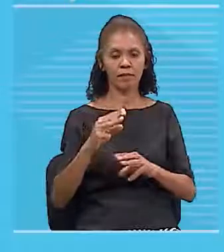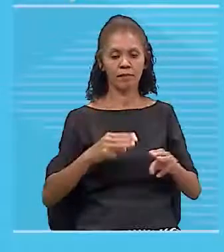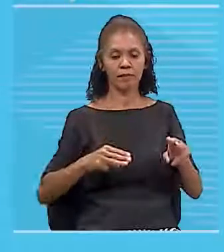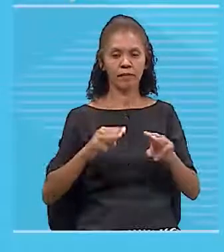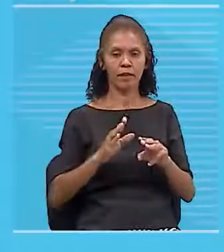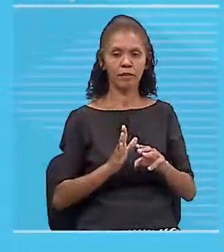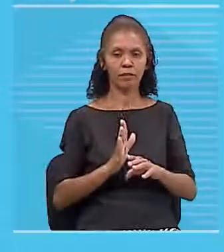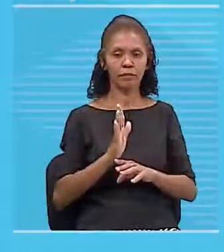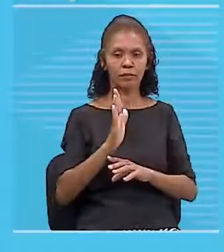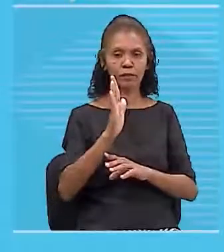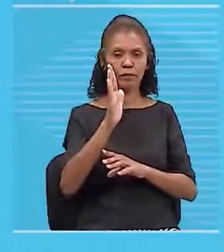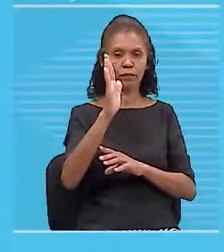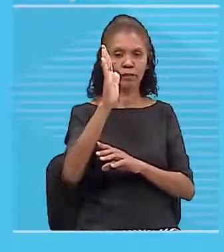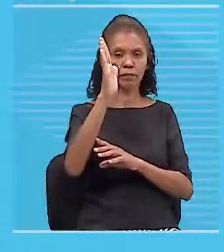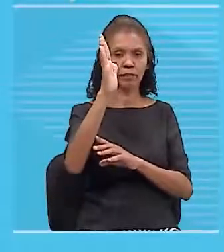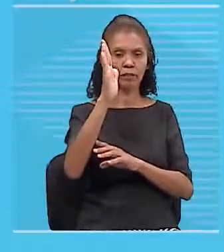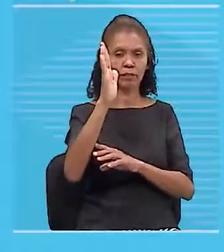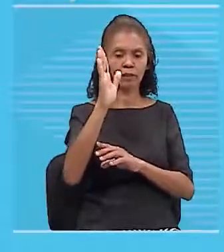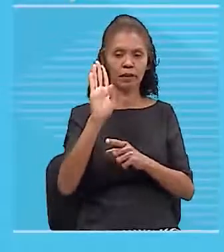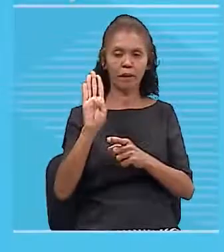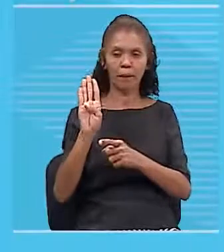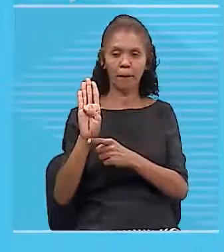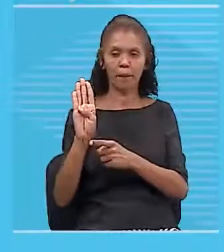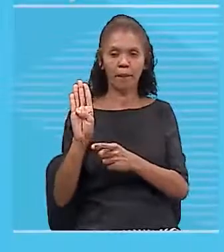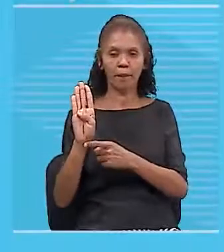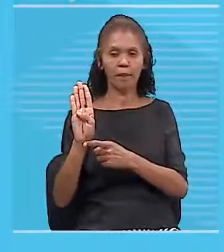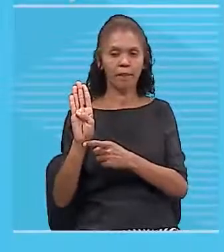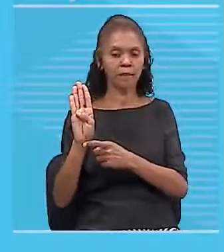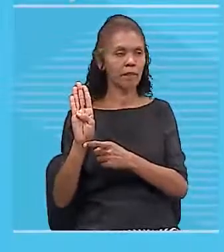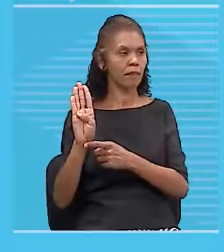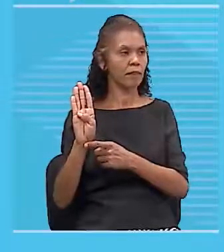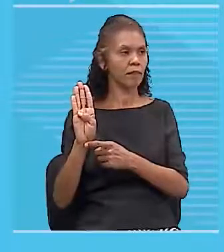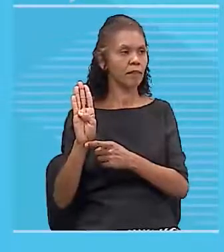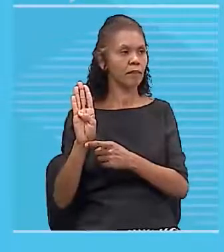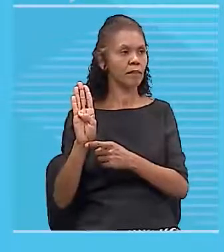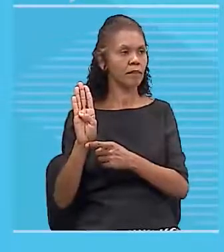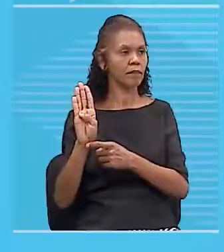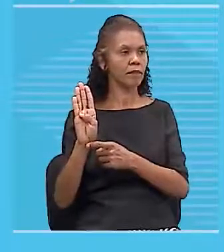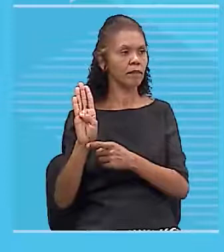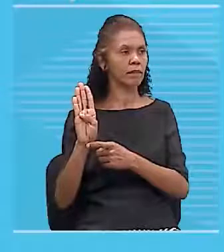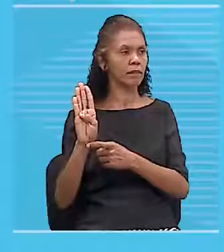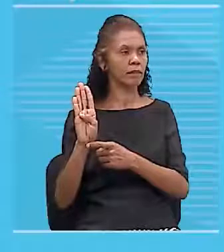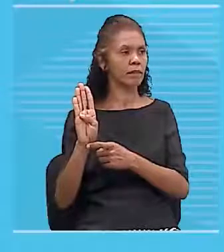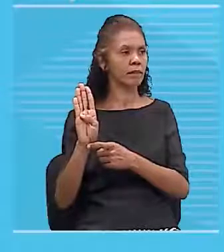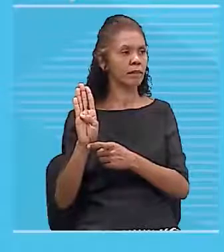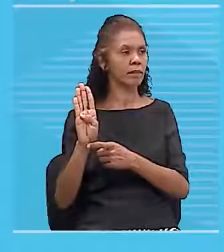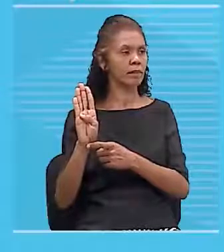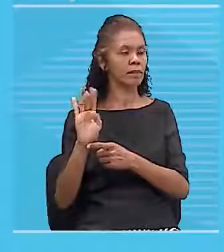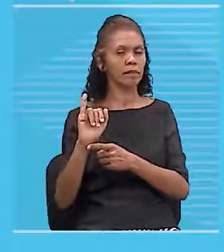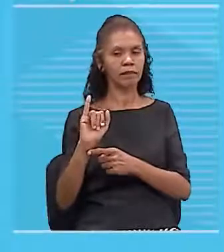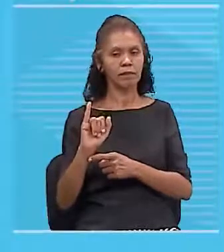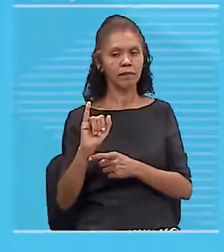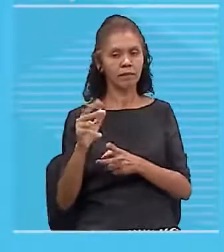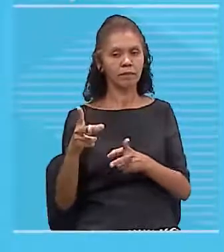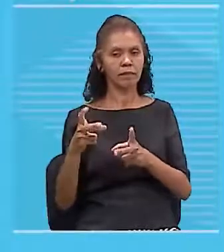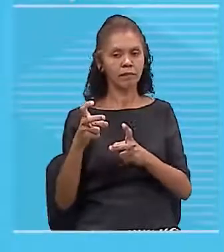tela. Campozinho B. Então, se você analisar a imagem,